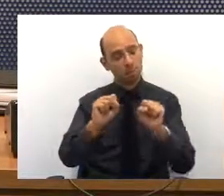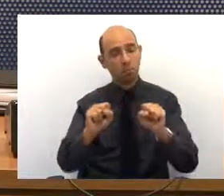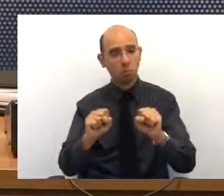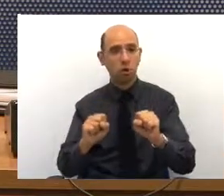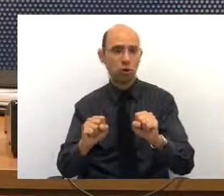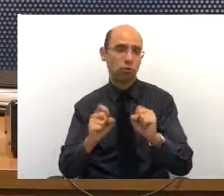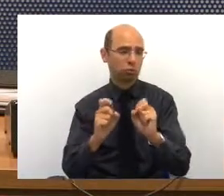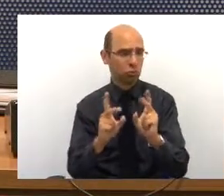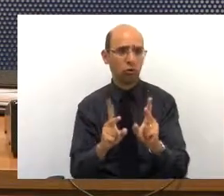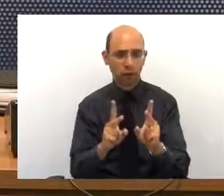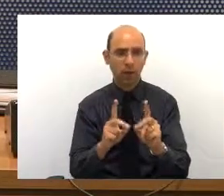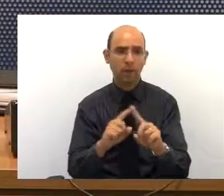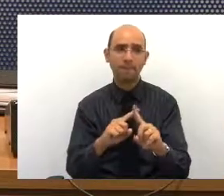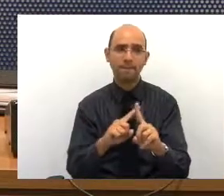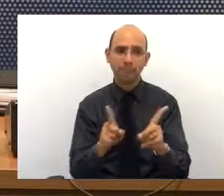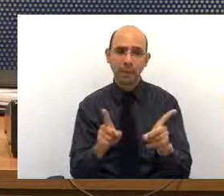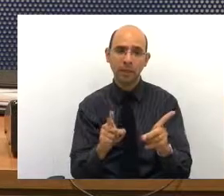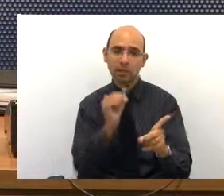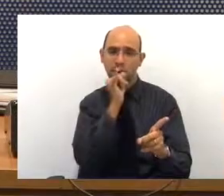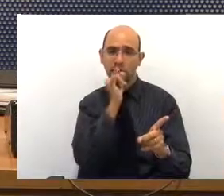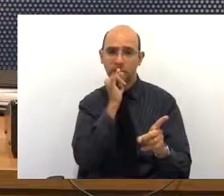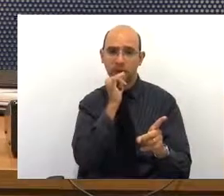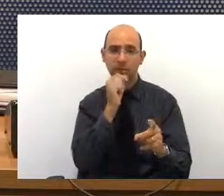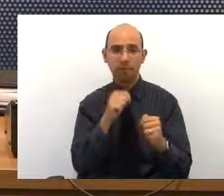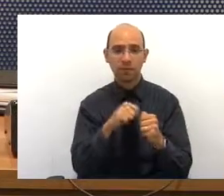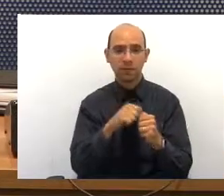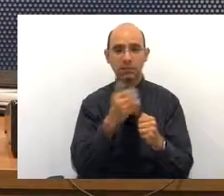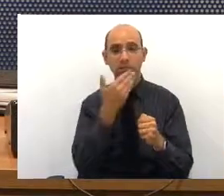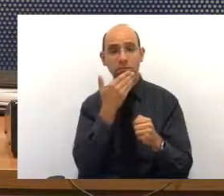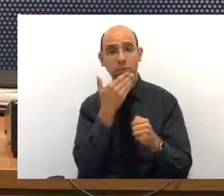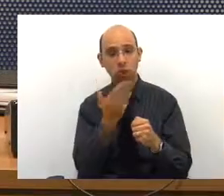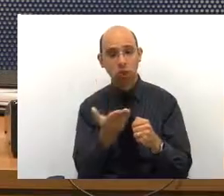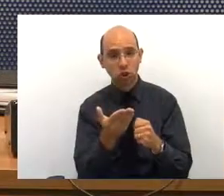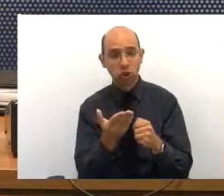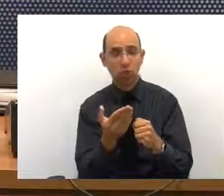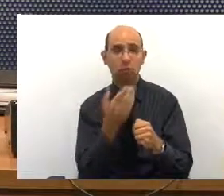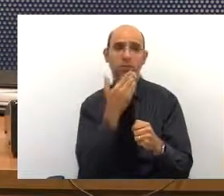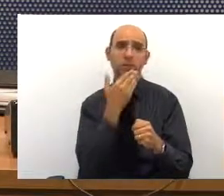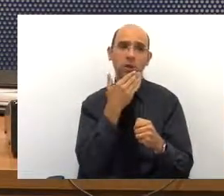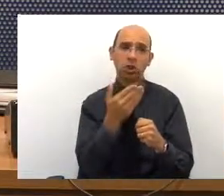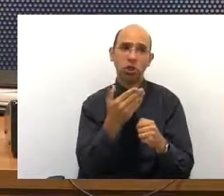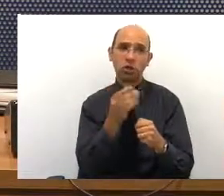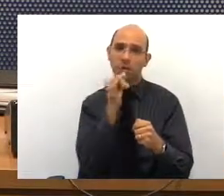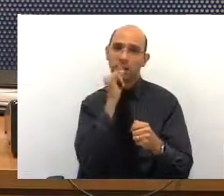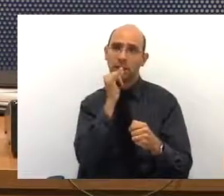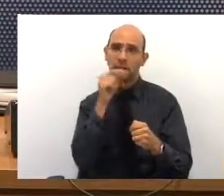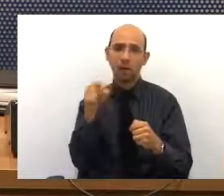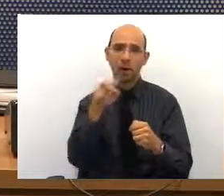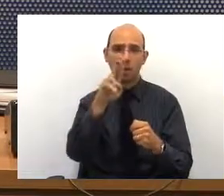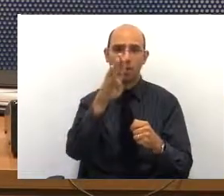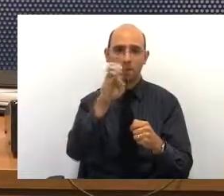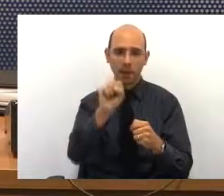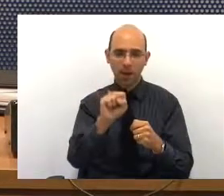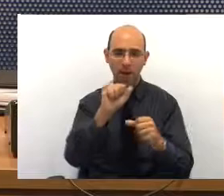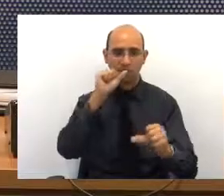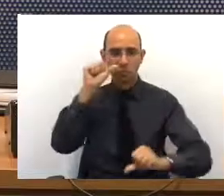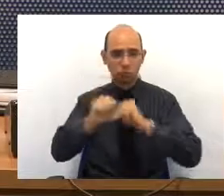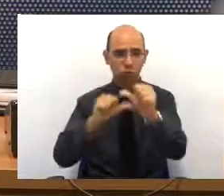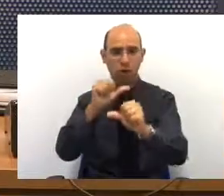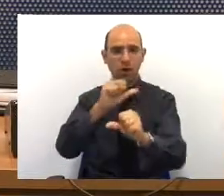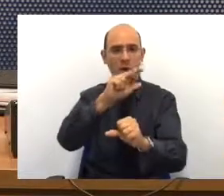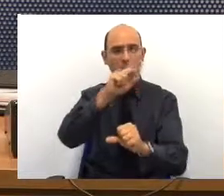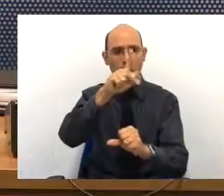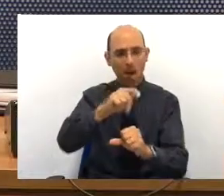é quando o senhor fizer o seu pedido, não peça a transformação da UBS em UPA,